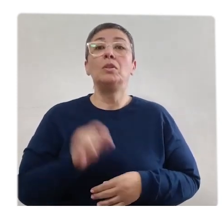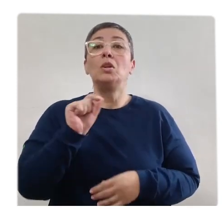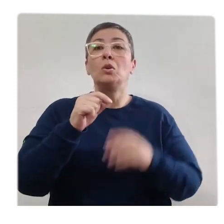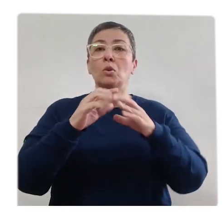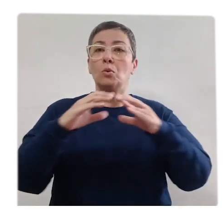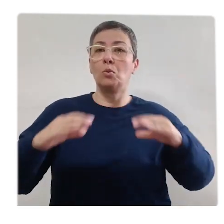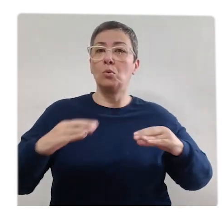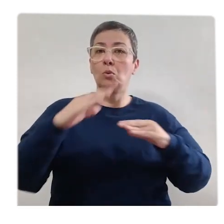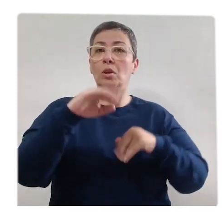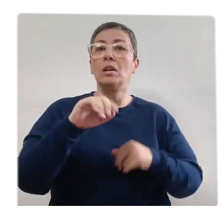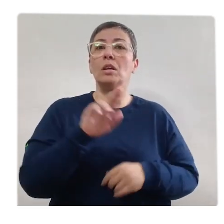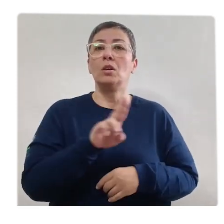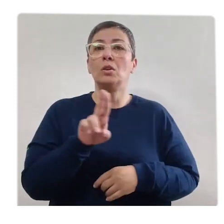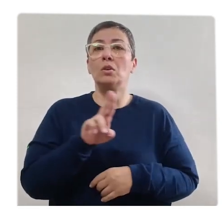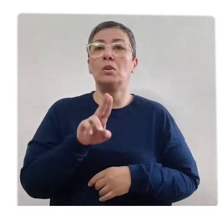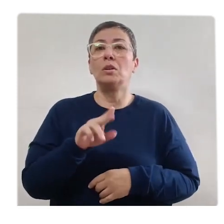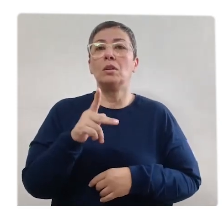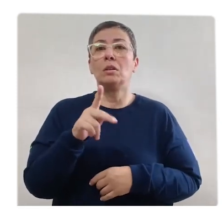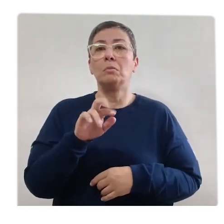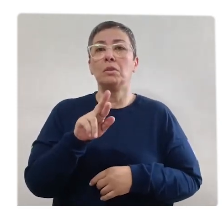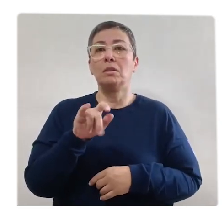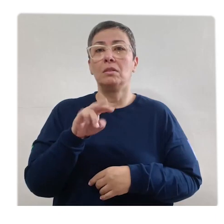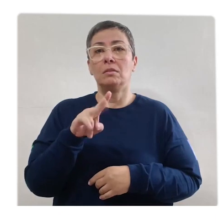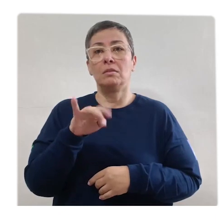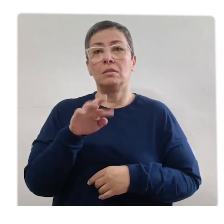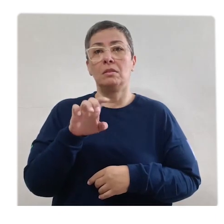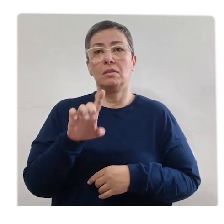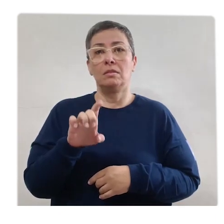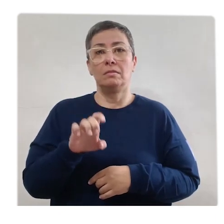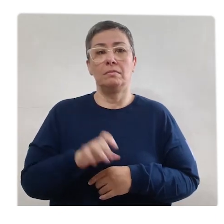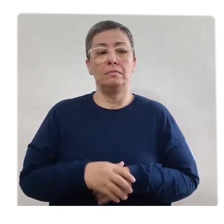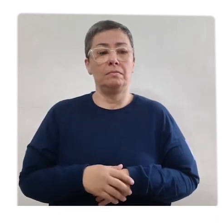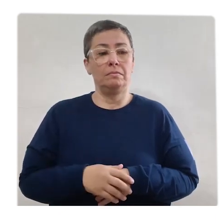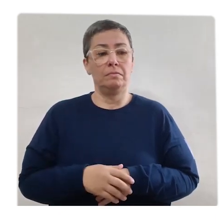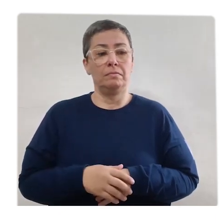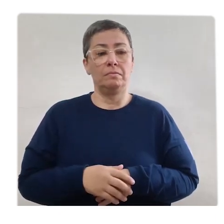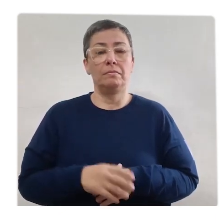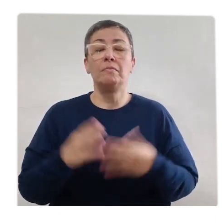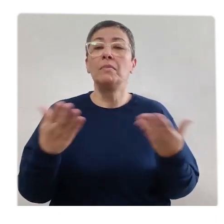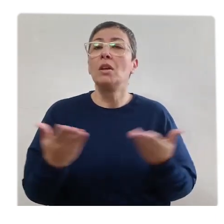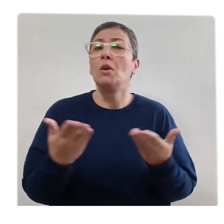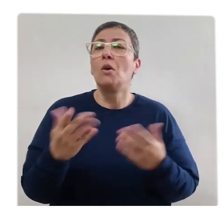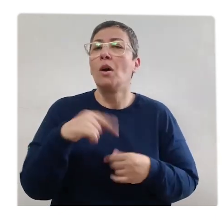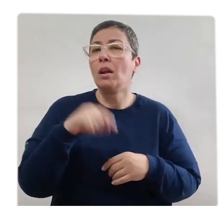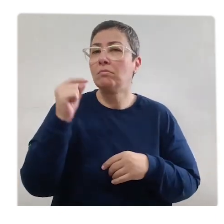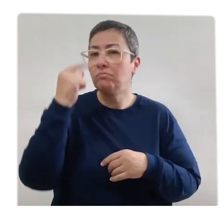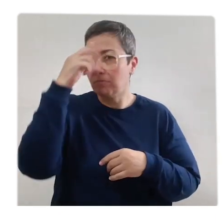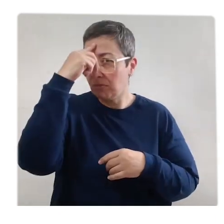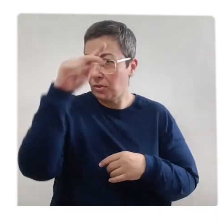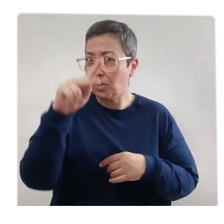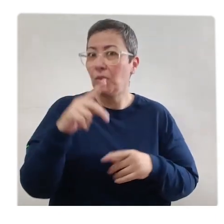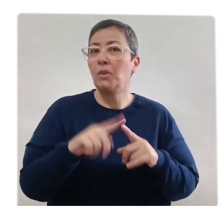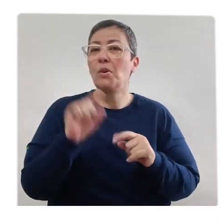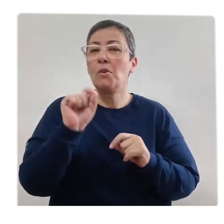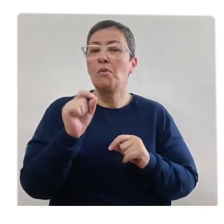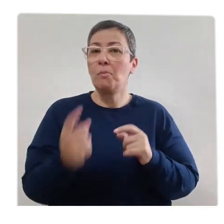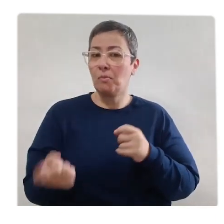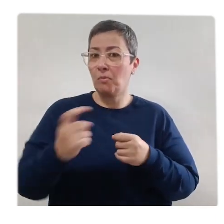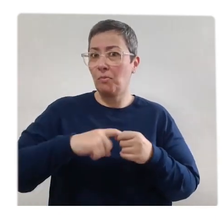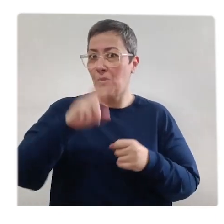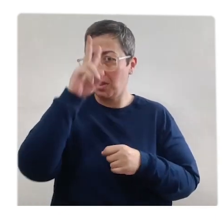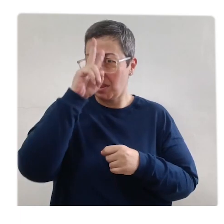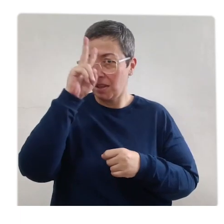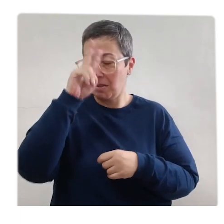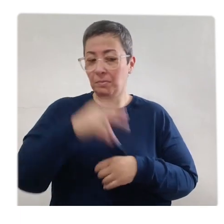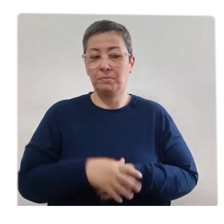E o nome desse sólido é pirâmide Agora é a sua vez Vamos